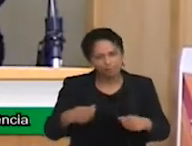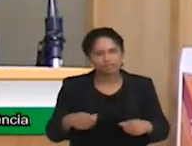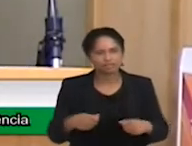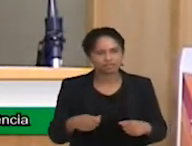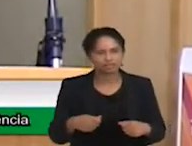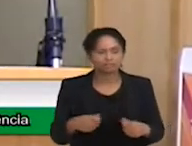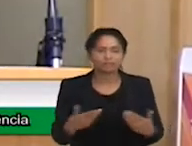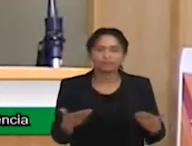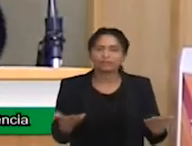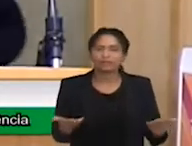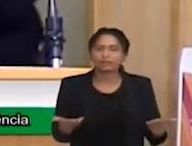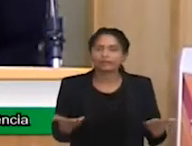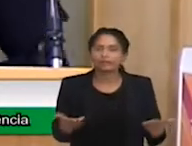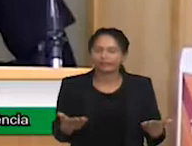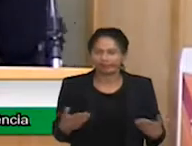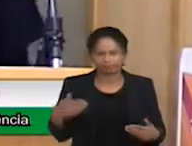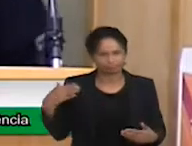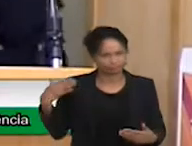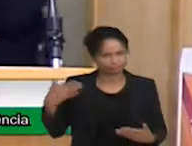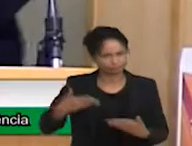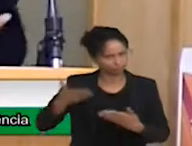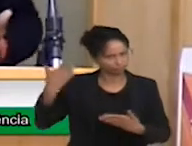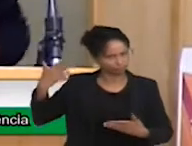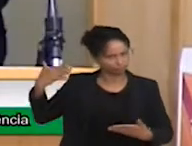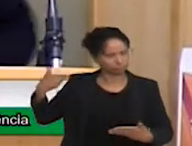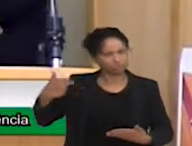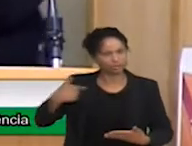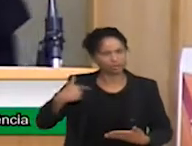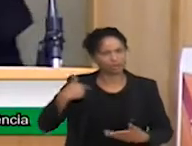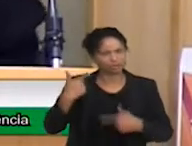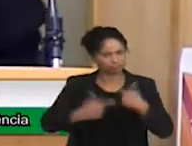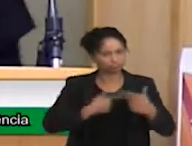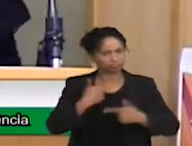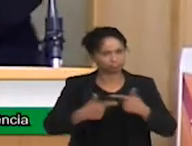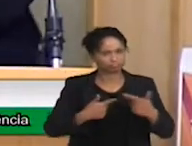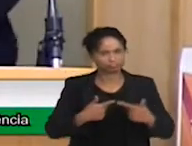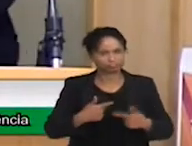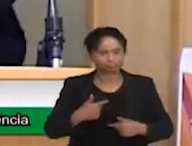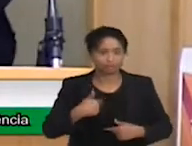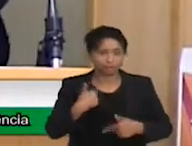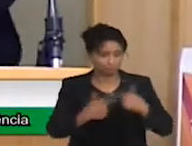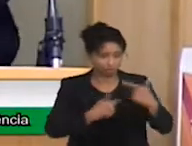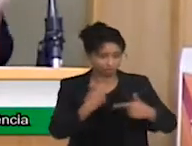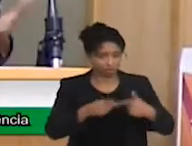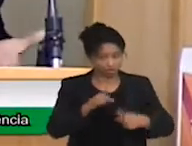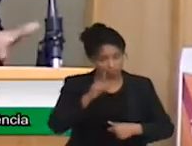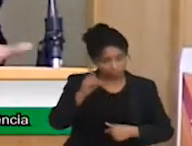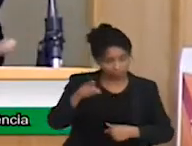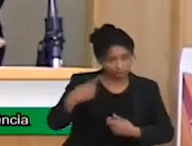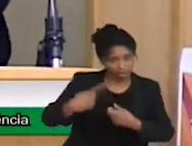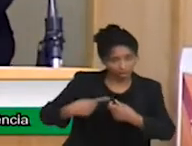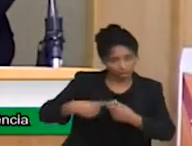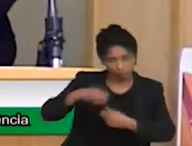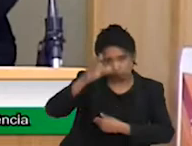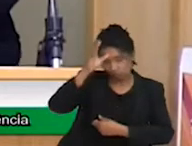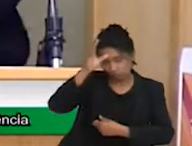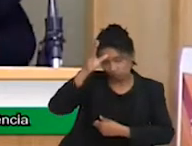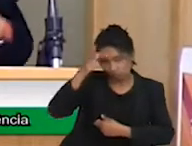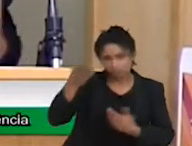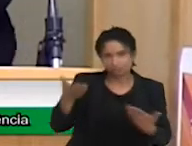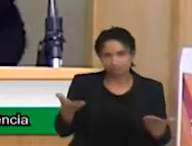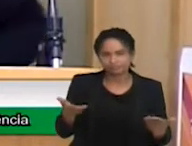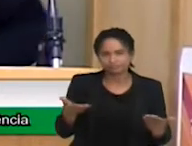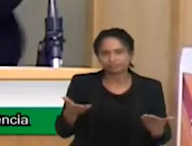vejo muito, eu trabalhei muitos anos, eu não sou daqui mais de Osasco, eu trabalho no município vizinho, eu sou de Cotia, mas eu trabalhei 10 anos em Osasco,